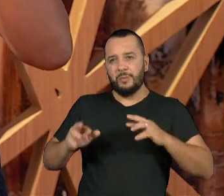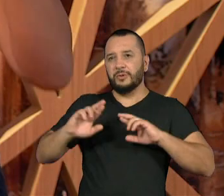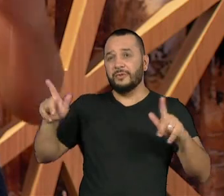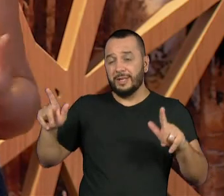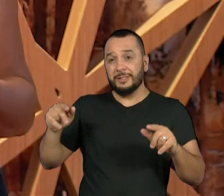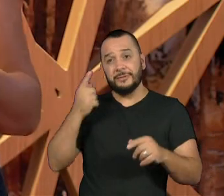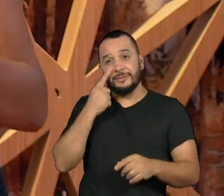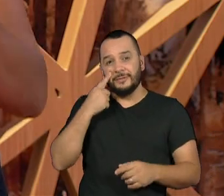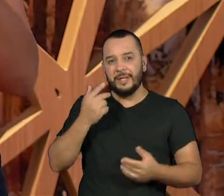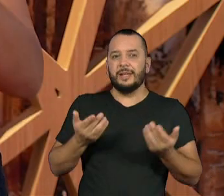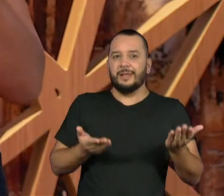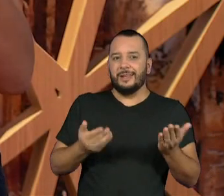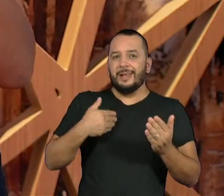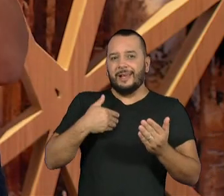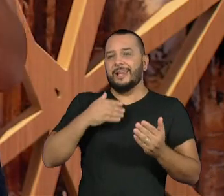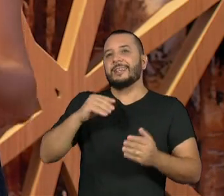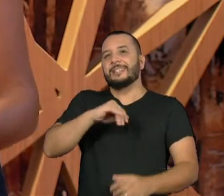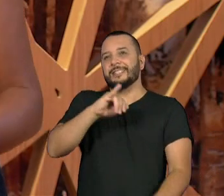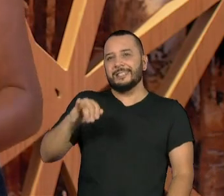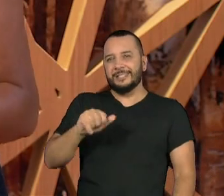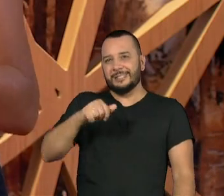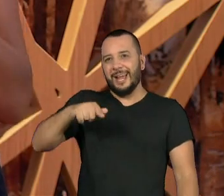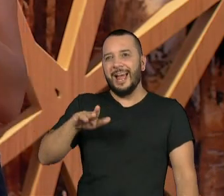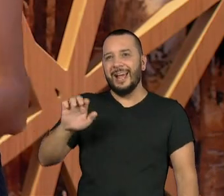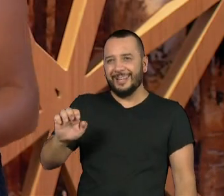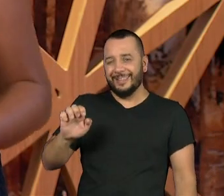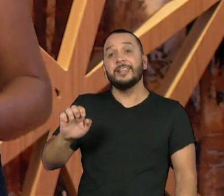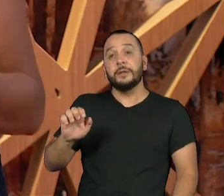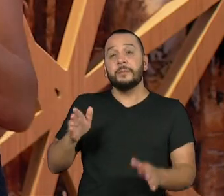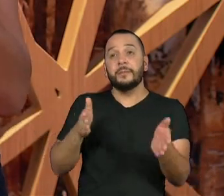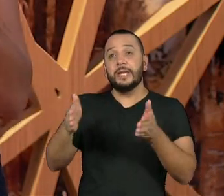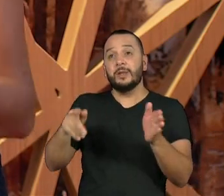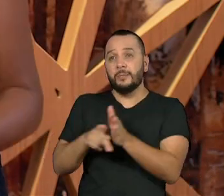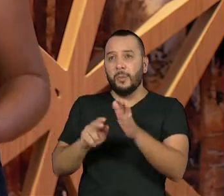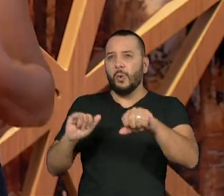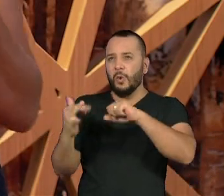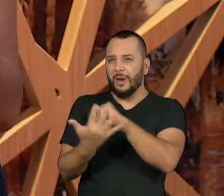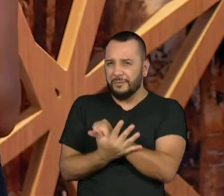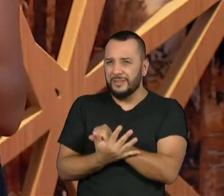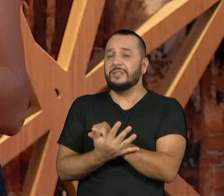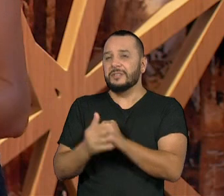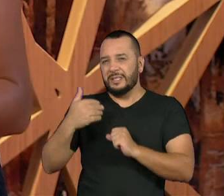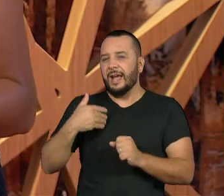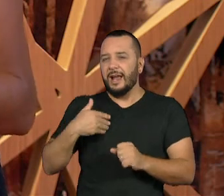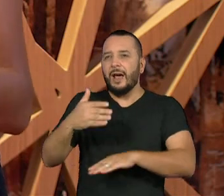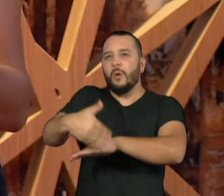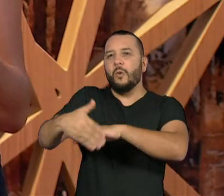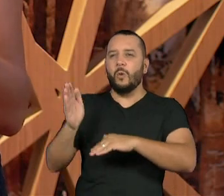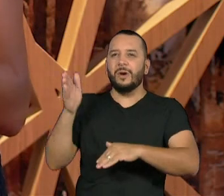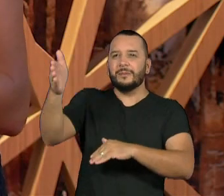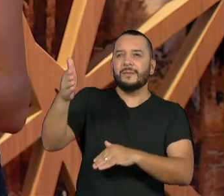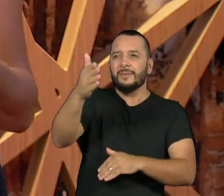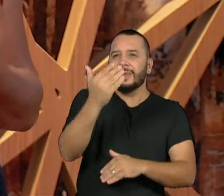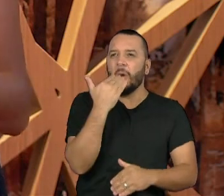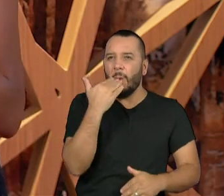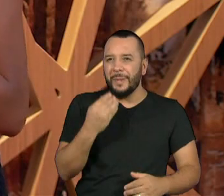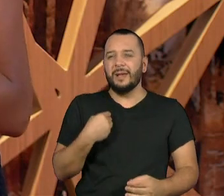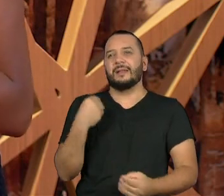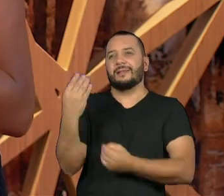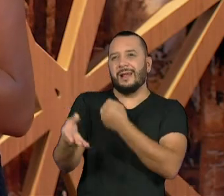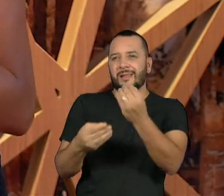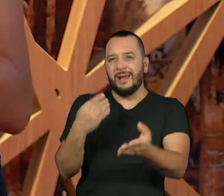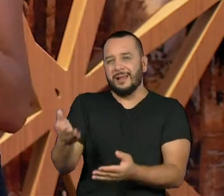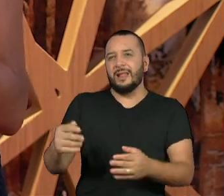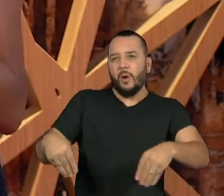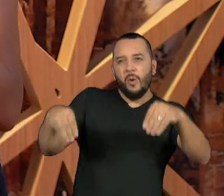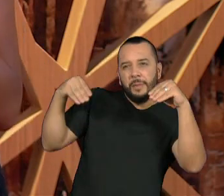pandemia, ela estava lá nas ruas, entregando comida, cobertor, água, remédio. Então, essa relação se